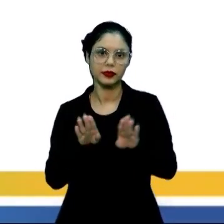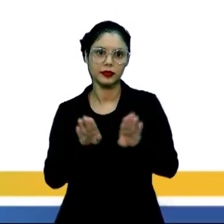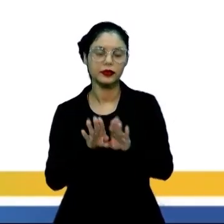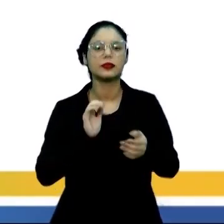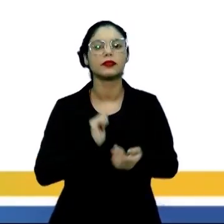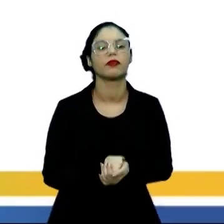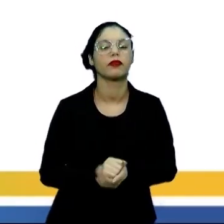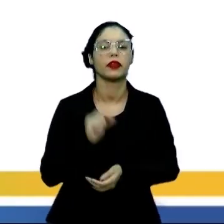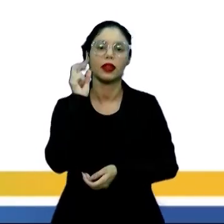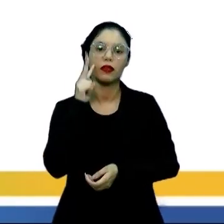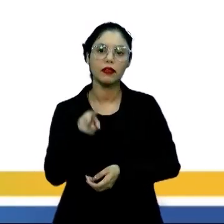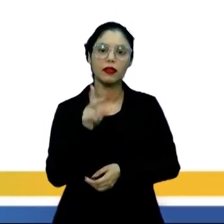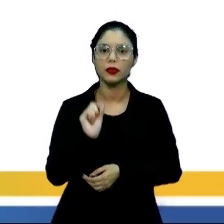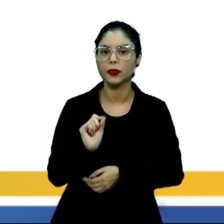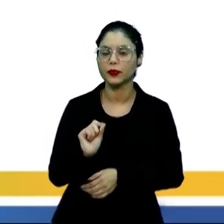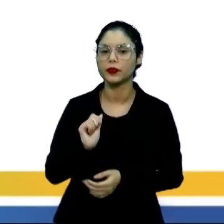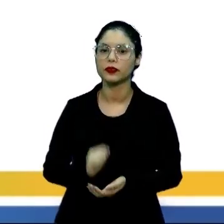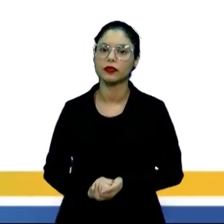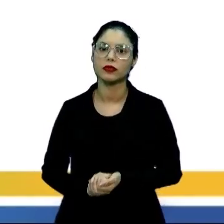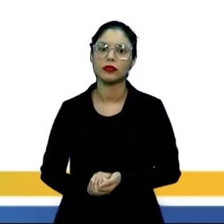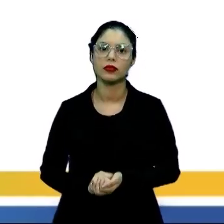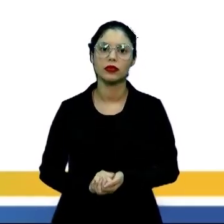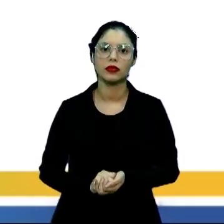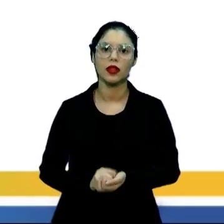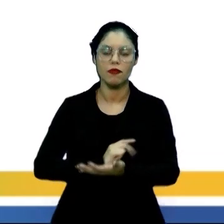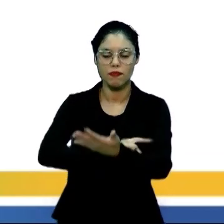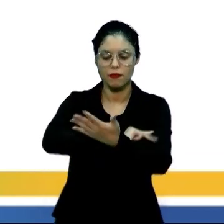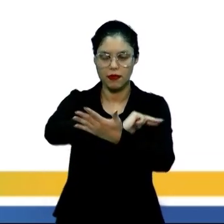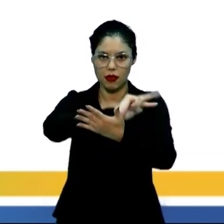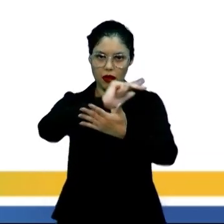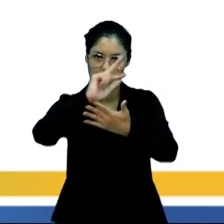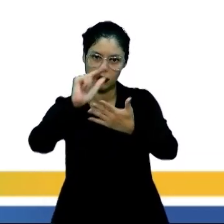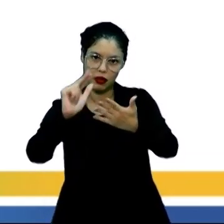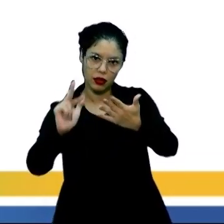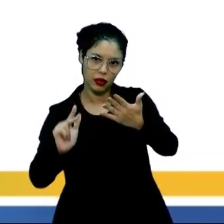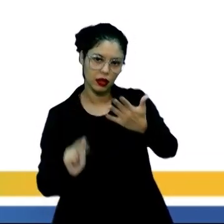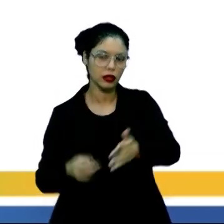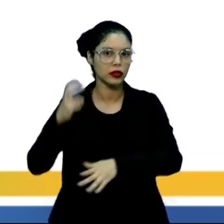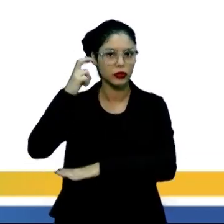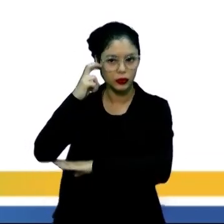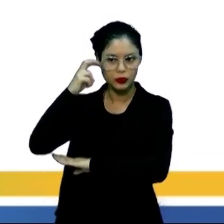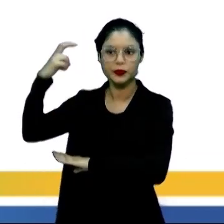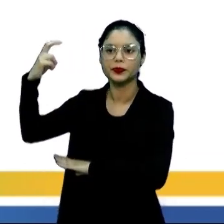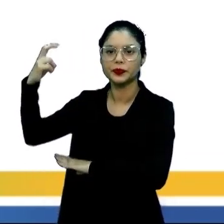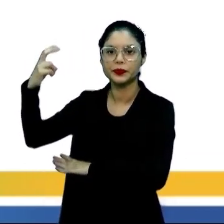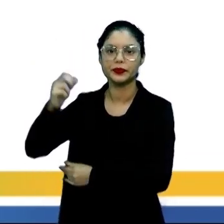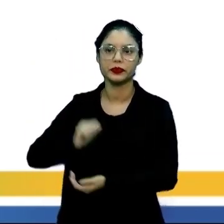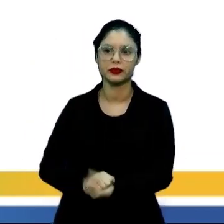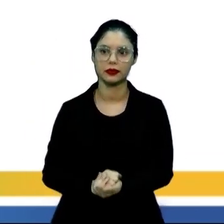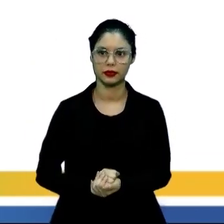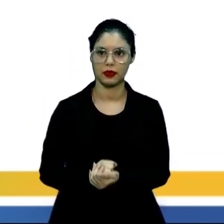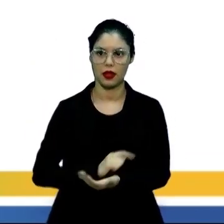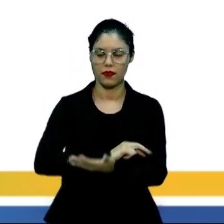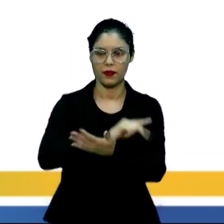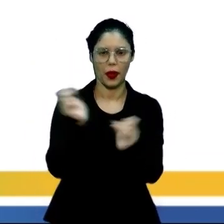porque a gente vai ver aqui, inicialmente, o multiverso cultural. Ao compreender a diversidade cultural e as inúmeras possibilidades